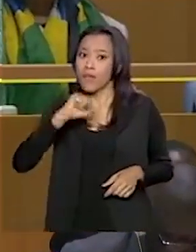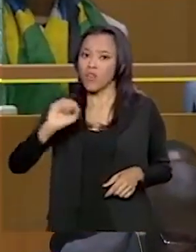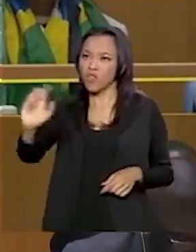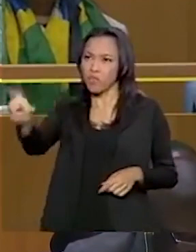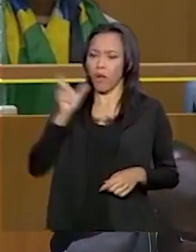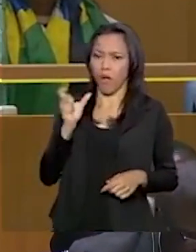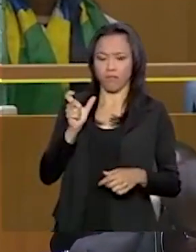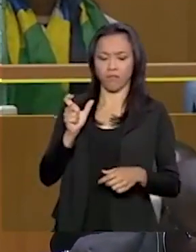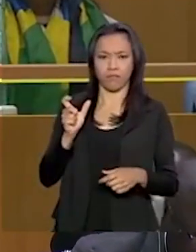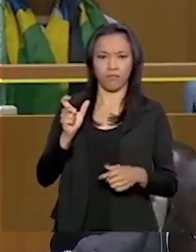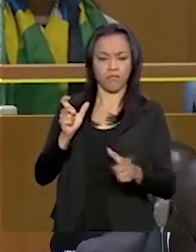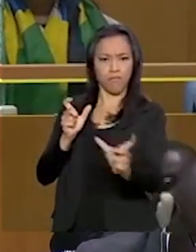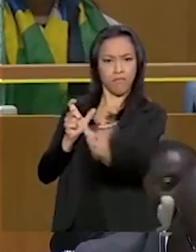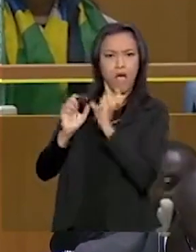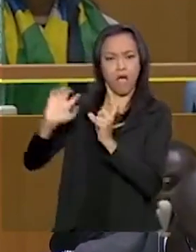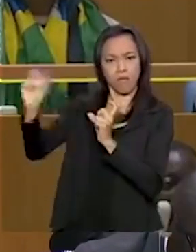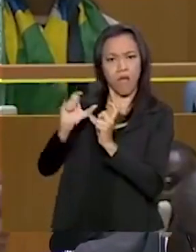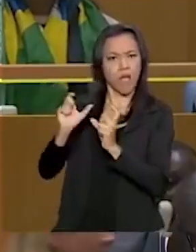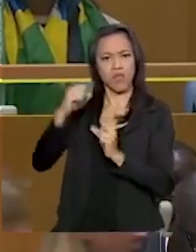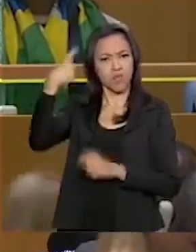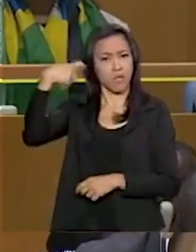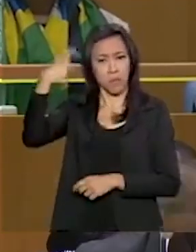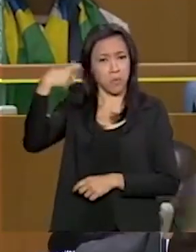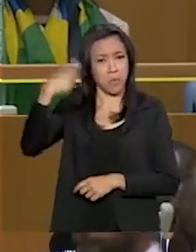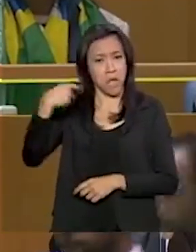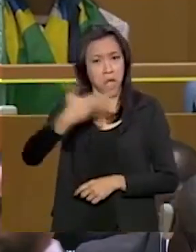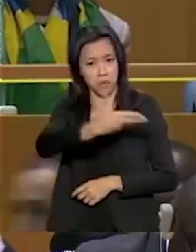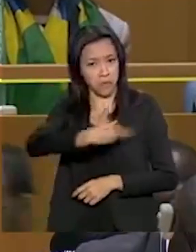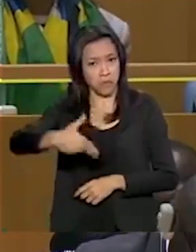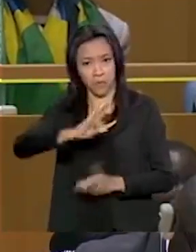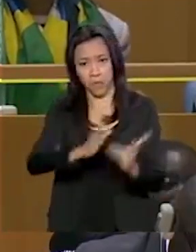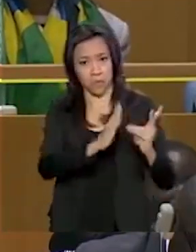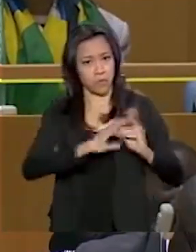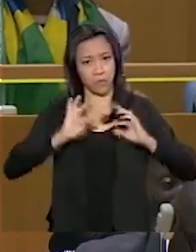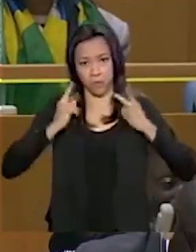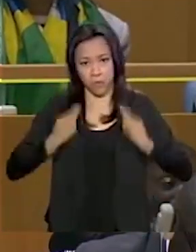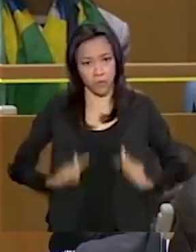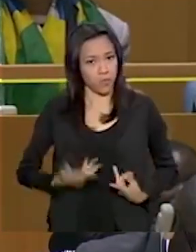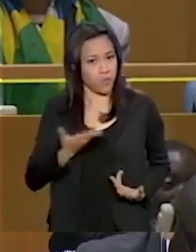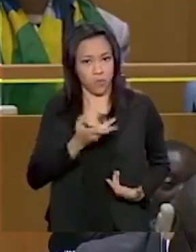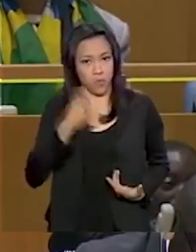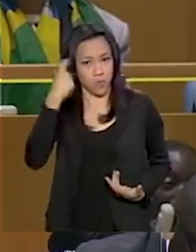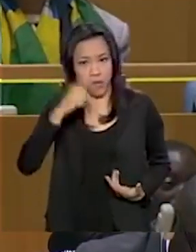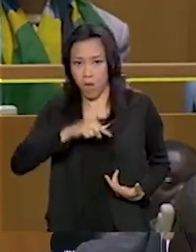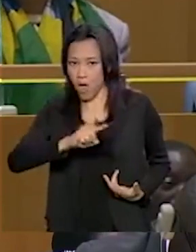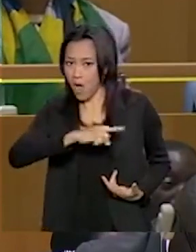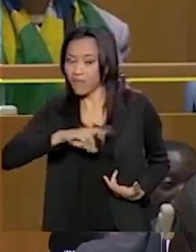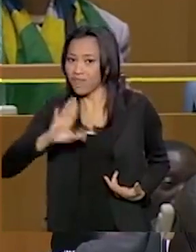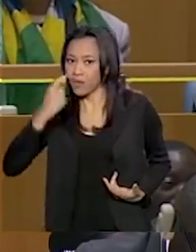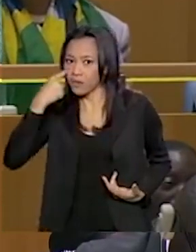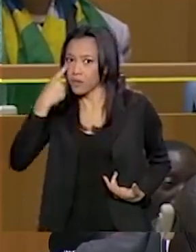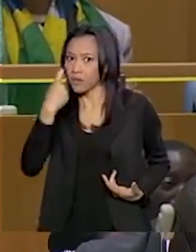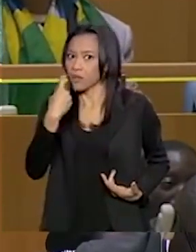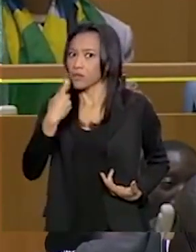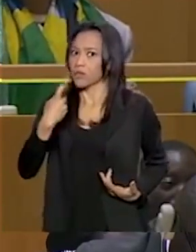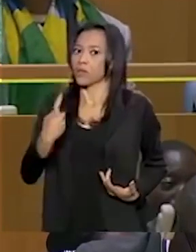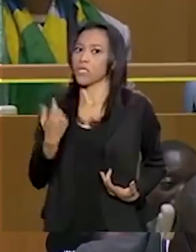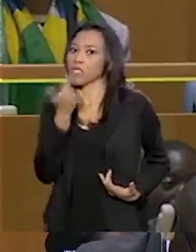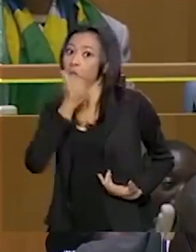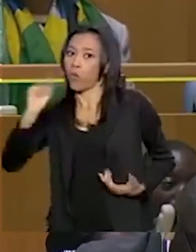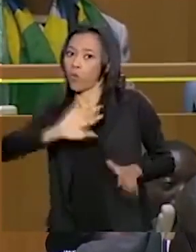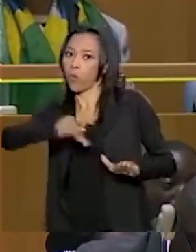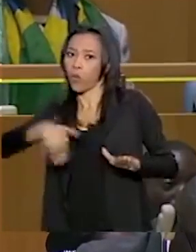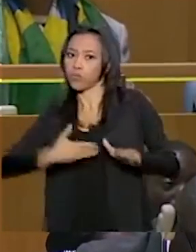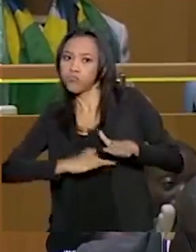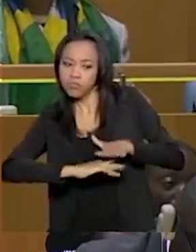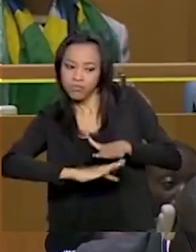não estão preocupados com o ser humano índio, mas sim com as riquezas minerais e a